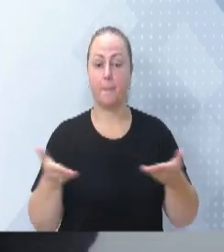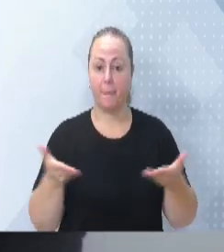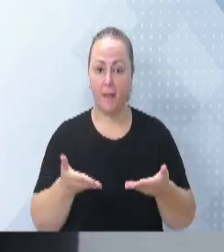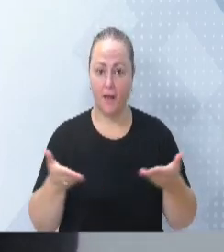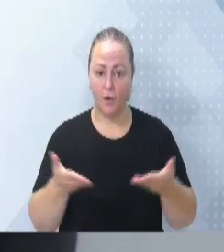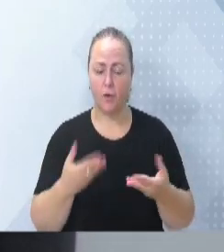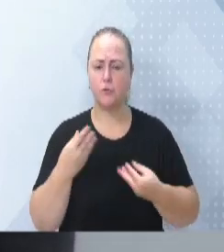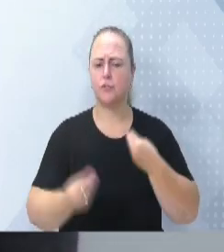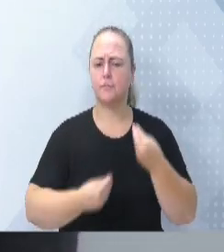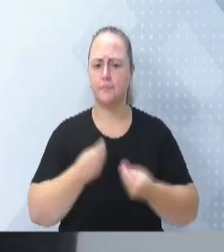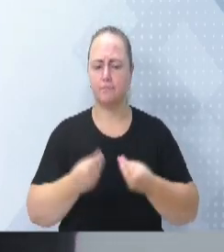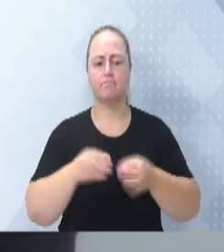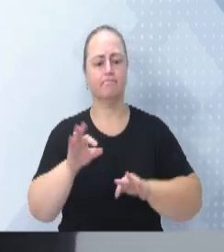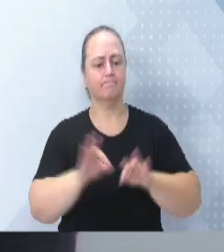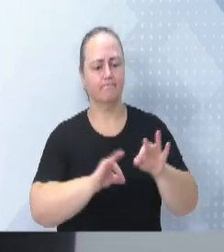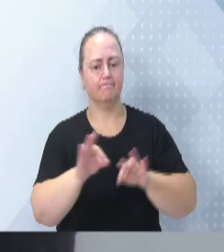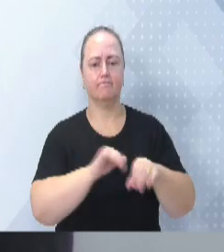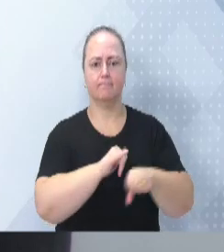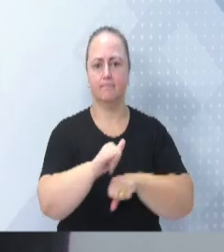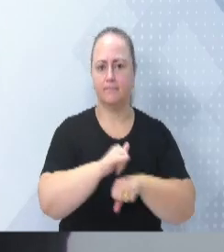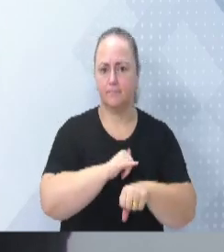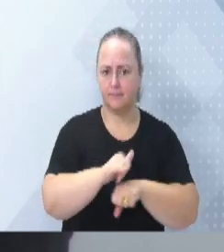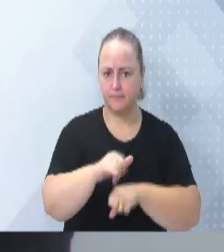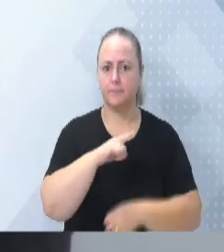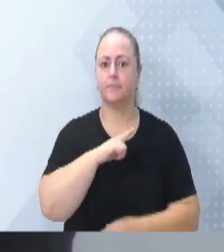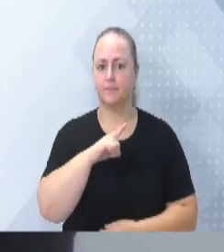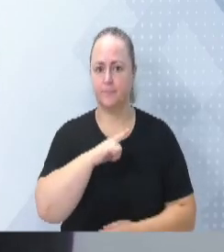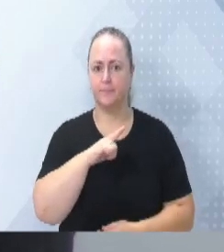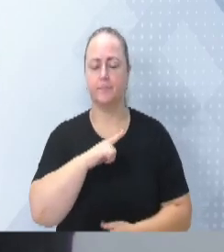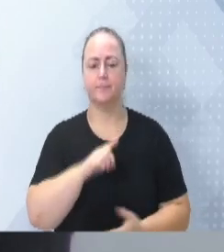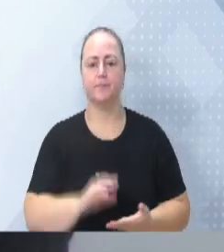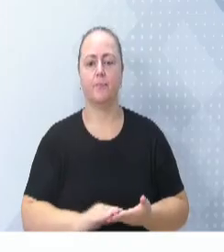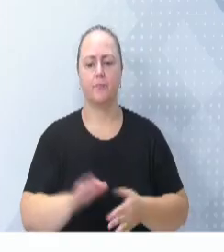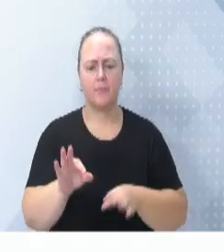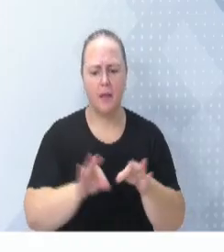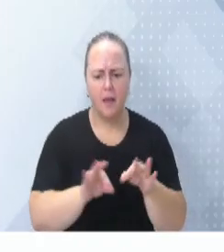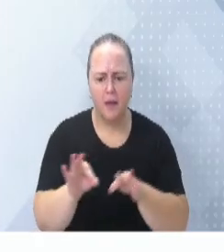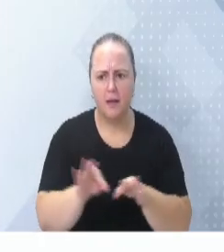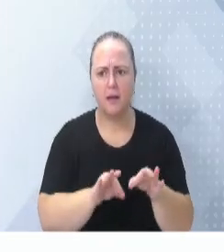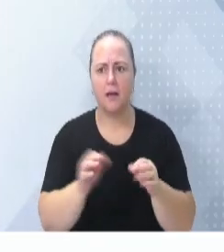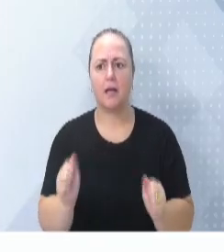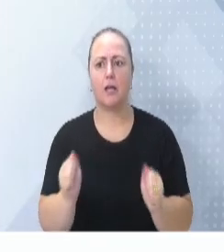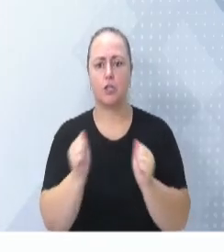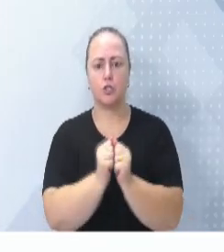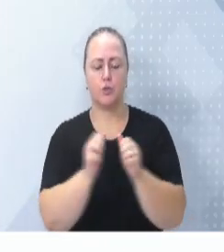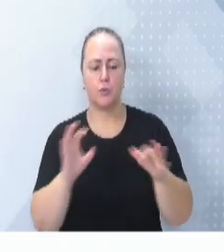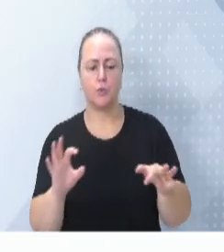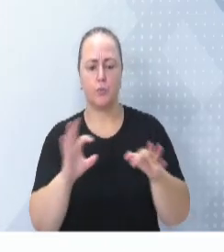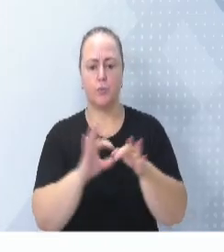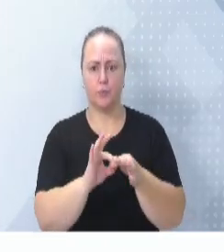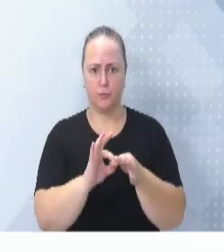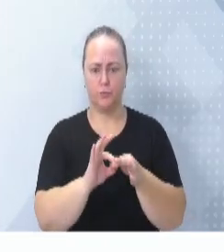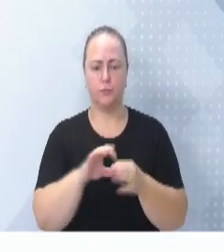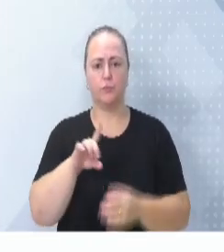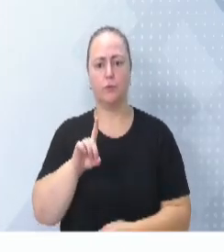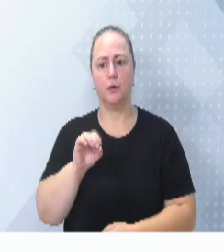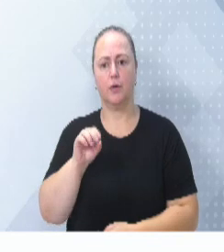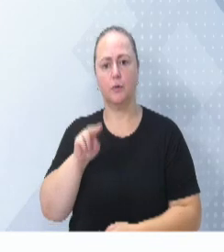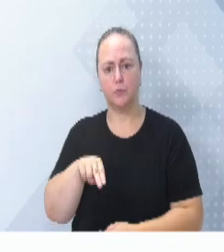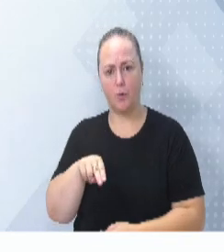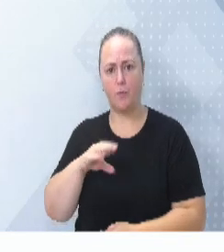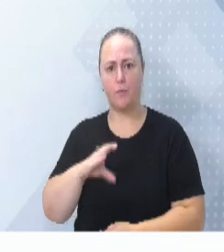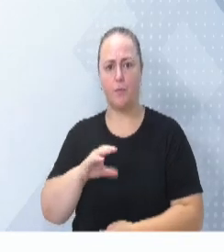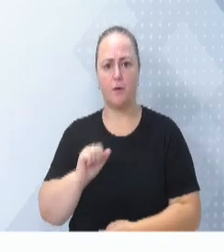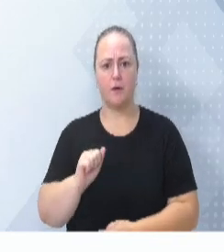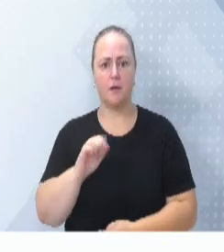trabalhamos muito forte com o planejamento estratégico, nós temos um planejamento estratégico através de um parceiro nosso, que é a Dom Cabral, que foi